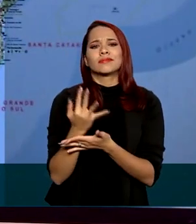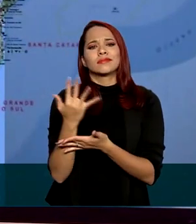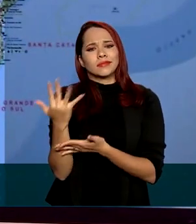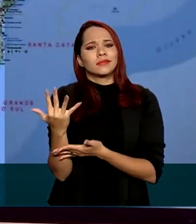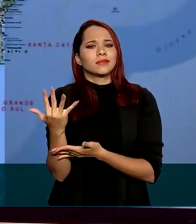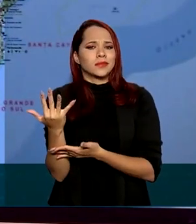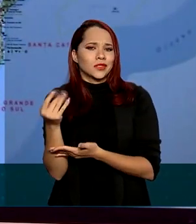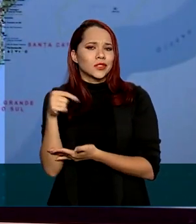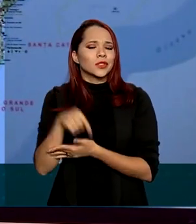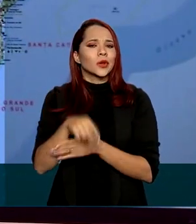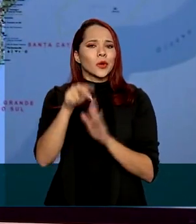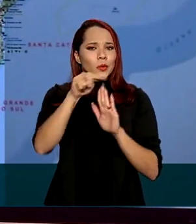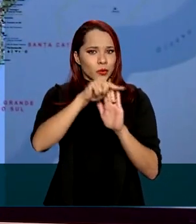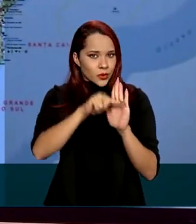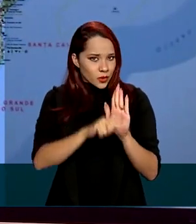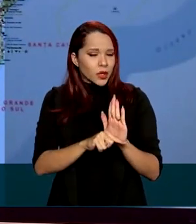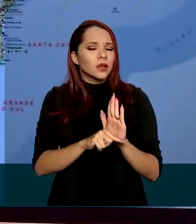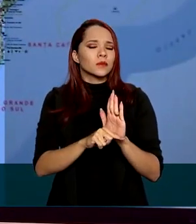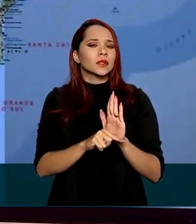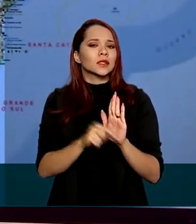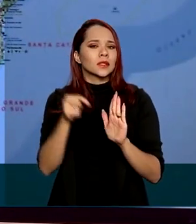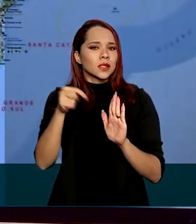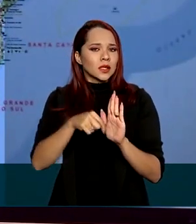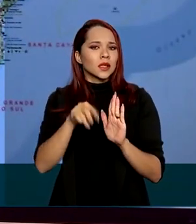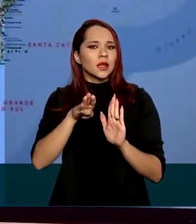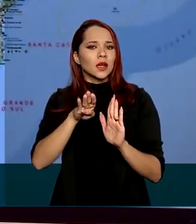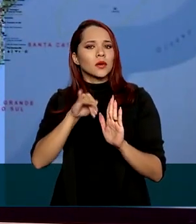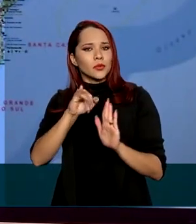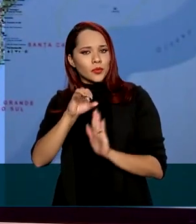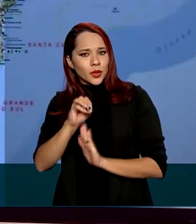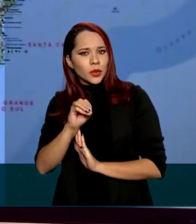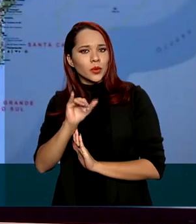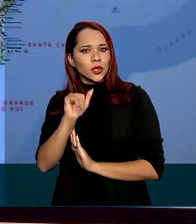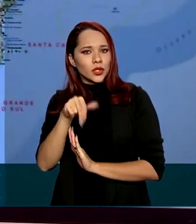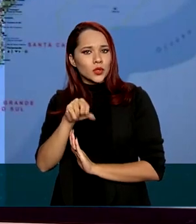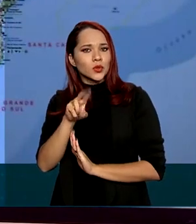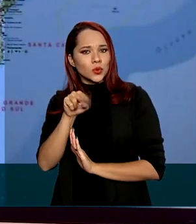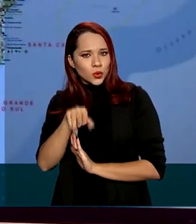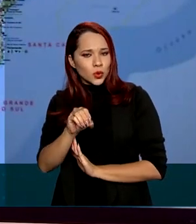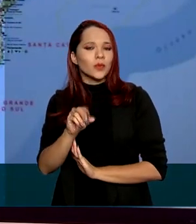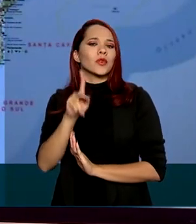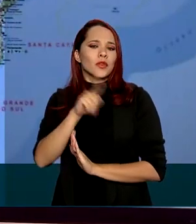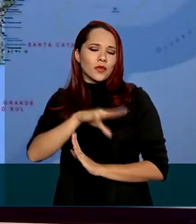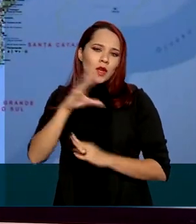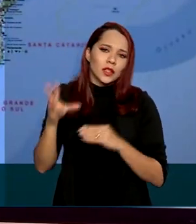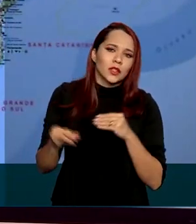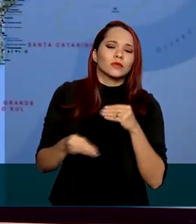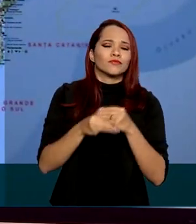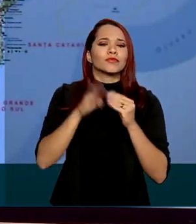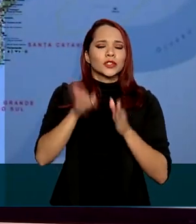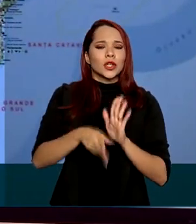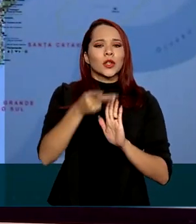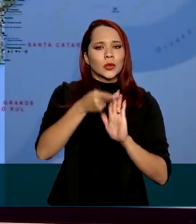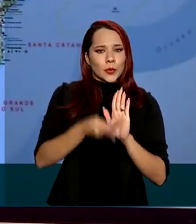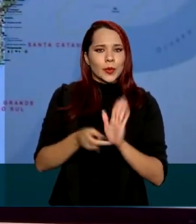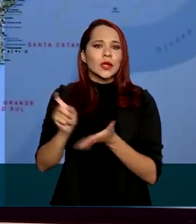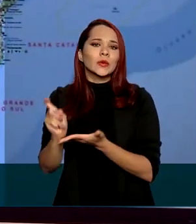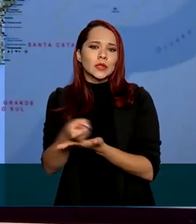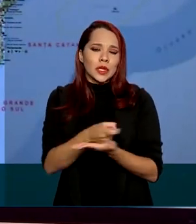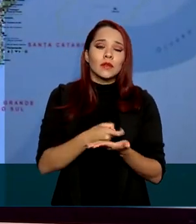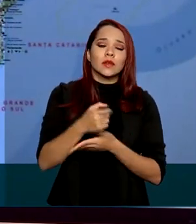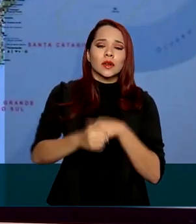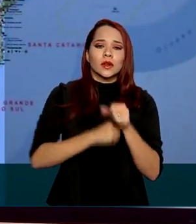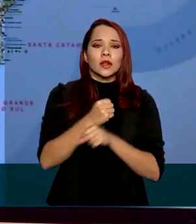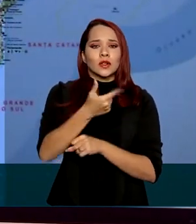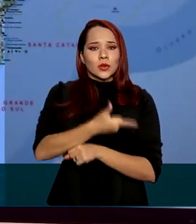programas em que o bioinsumo estará inserido já no Plano Safra 2020